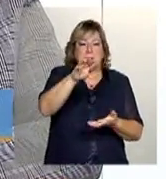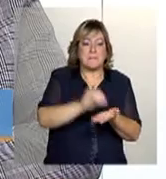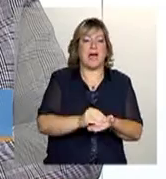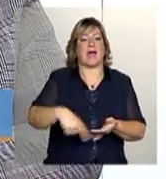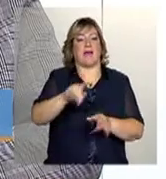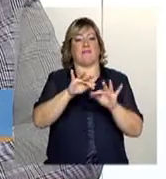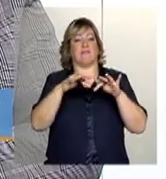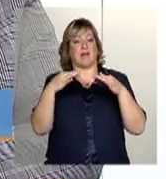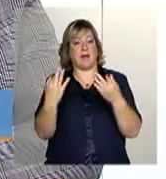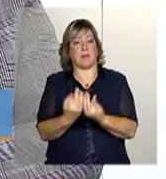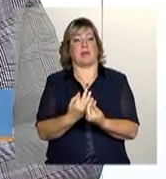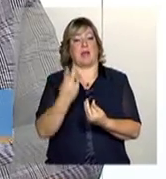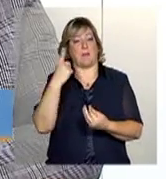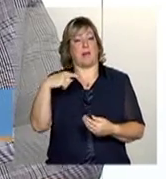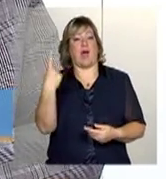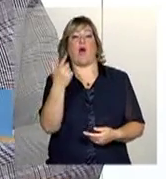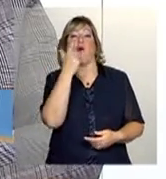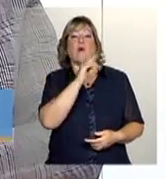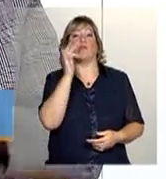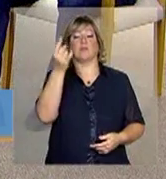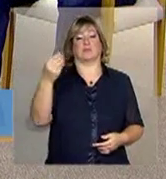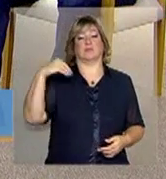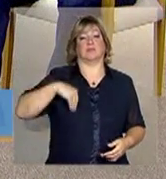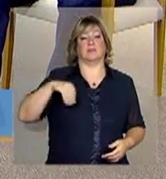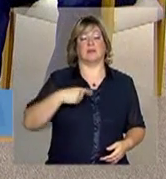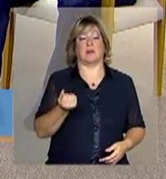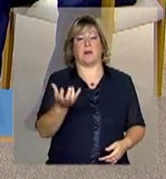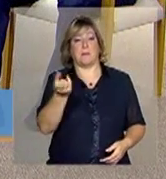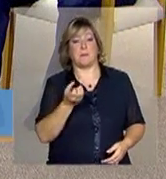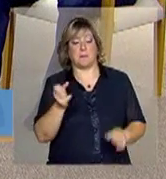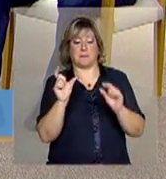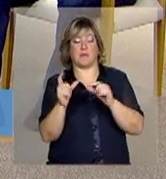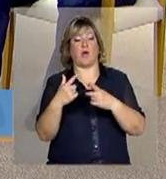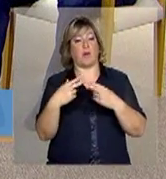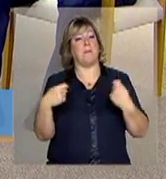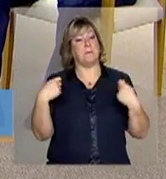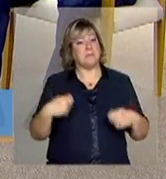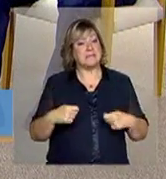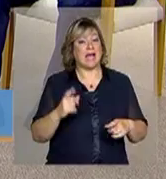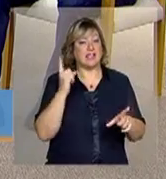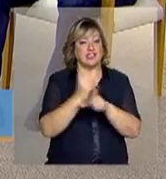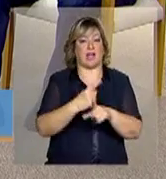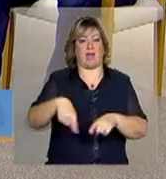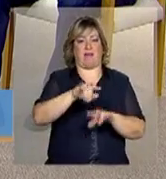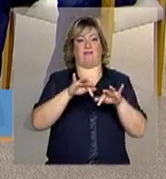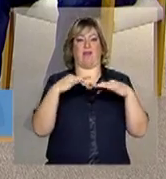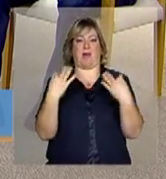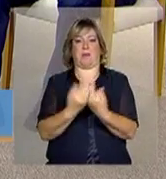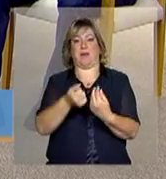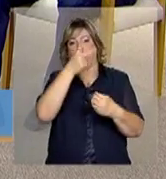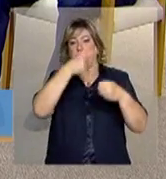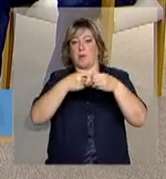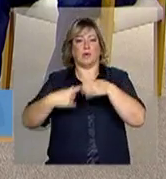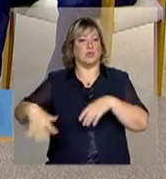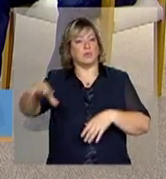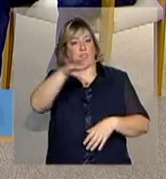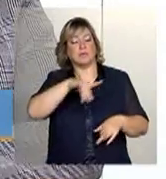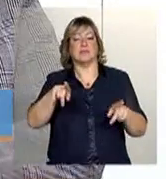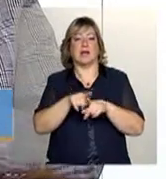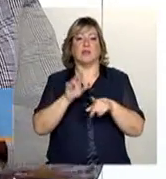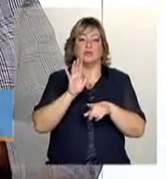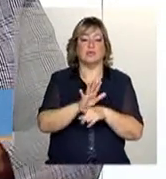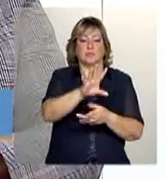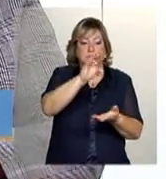coordenação estadual, para que elas façam a interlocução local, e também dos municípios para que eles façam o cadastramento dessas